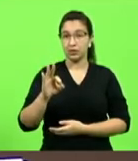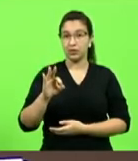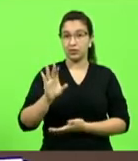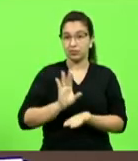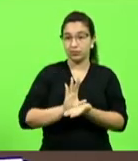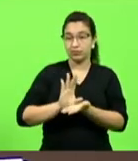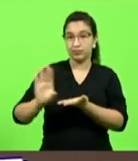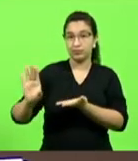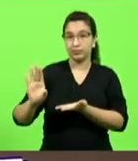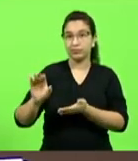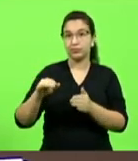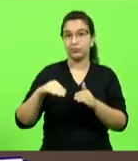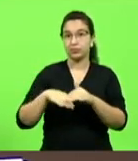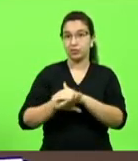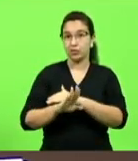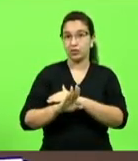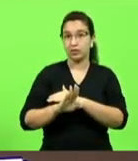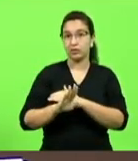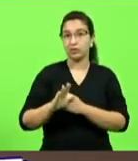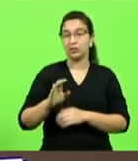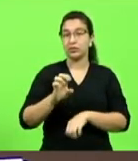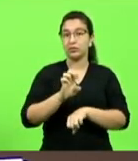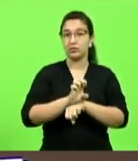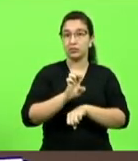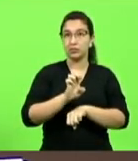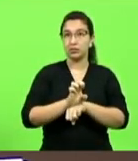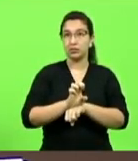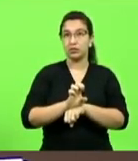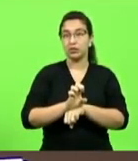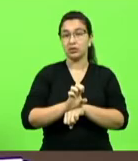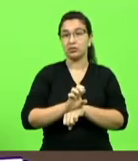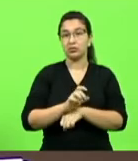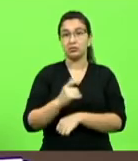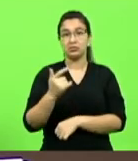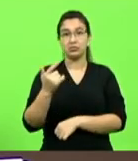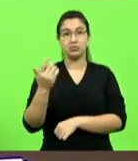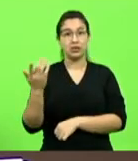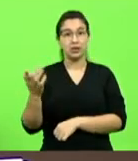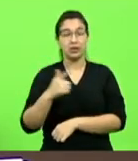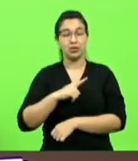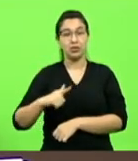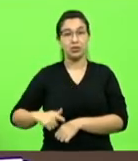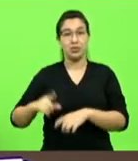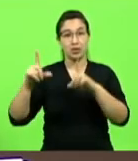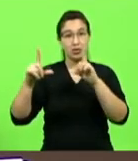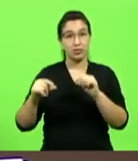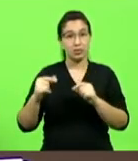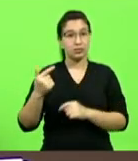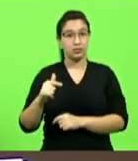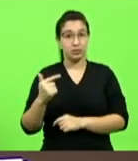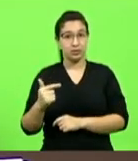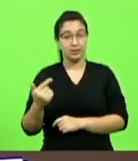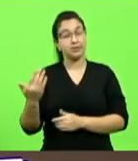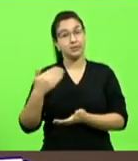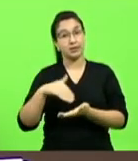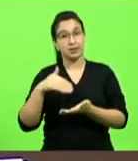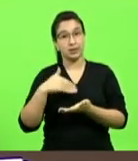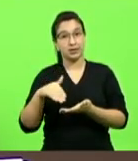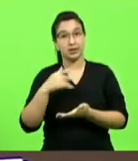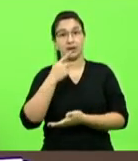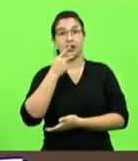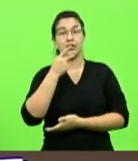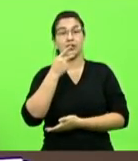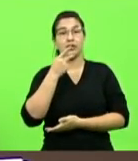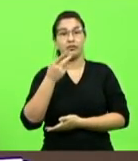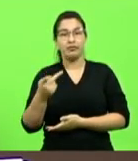estado não se vê a possibilidade do governo baixar então quando o secretário da fazenda vem e fala isso daí estou esperando